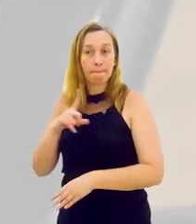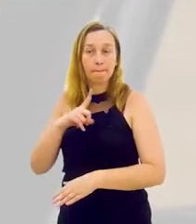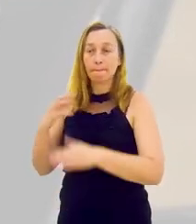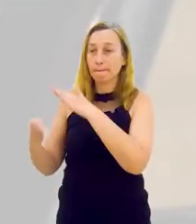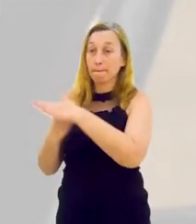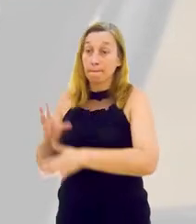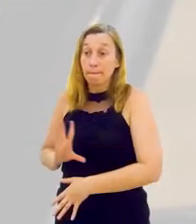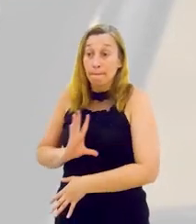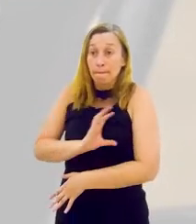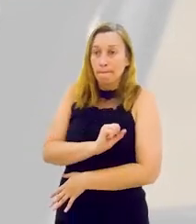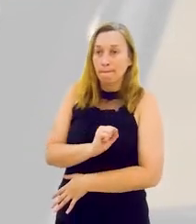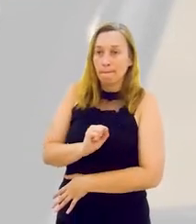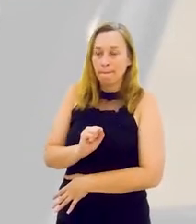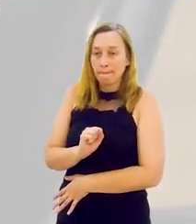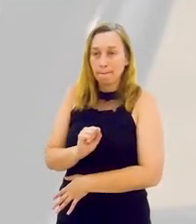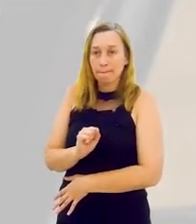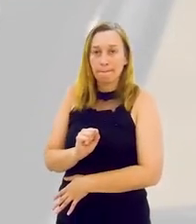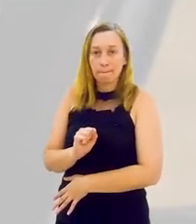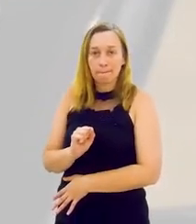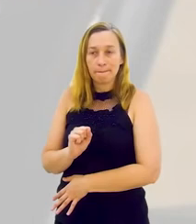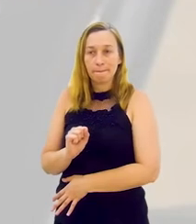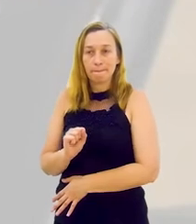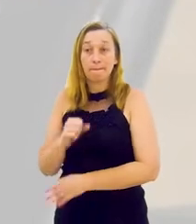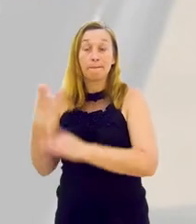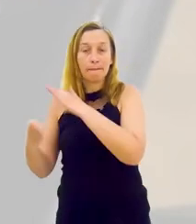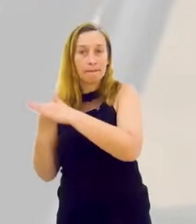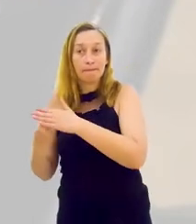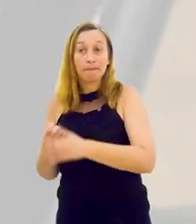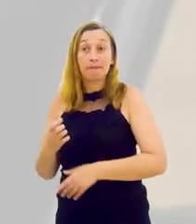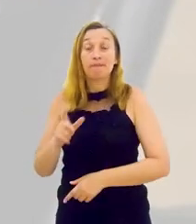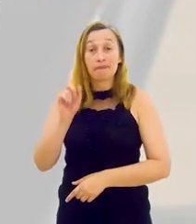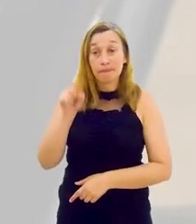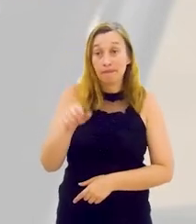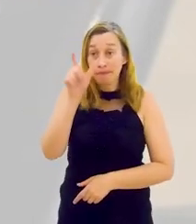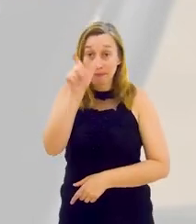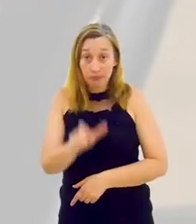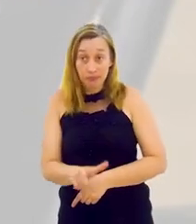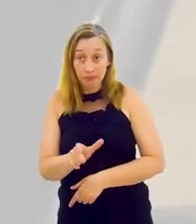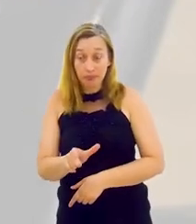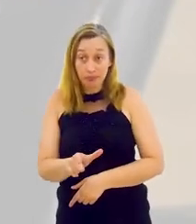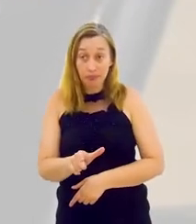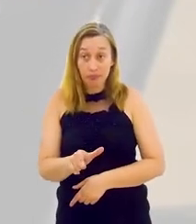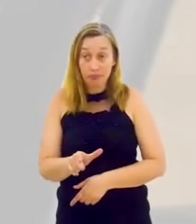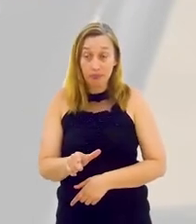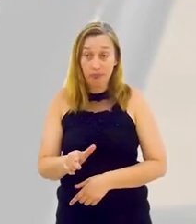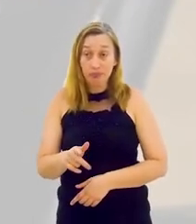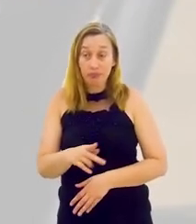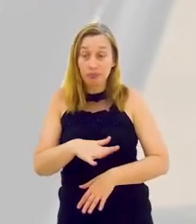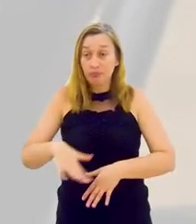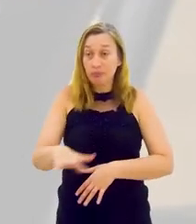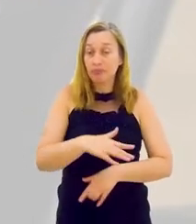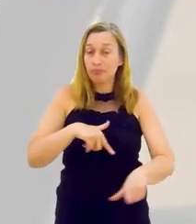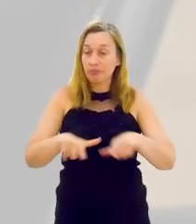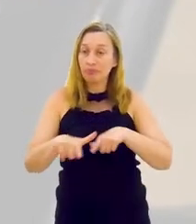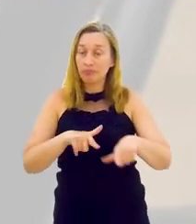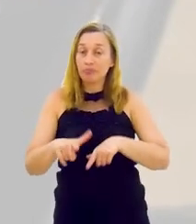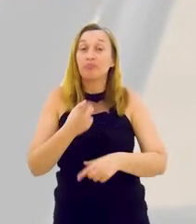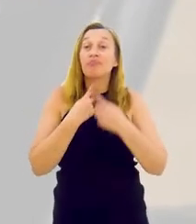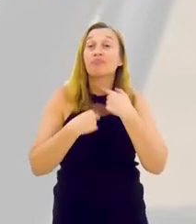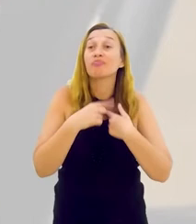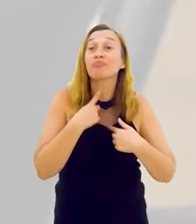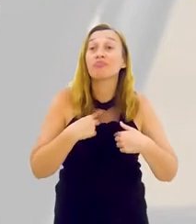tem uma responsabilidade, ele ama aquela empresa. Esse é o perfil, Geisa, que o mercado de trabalho está exigindo para